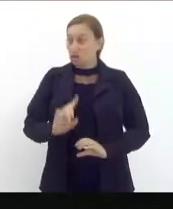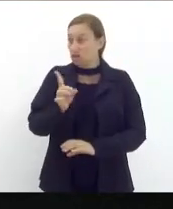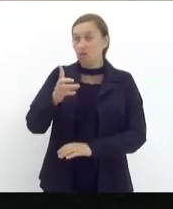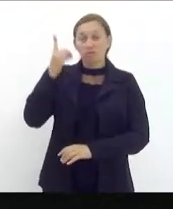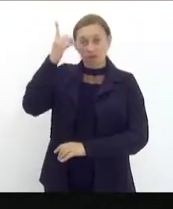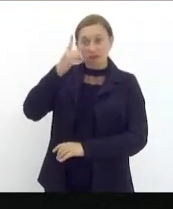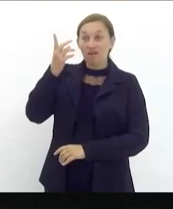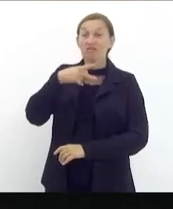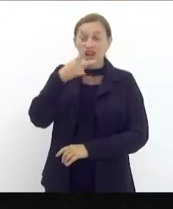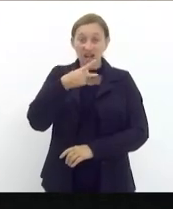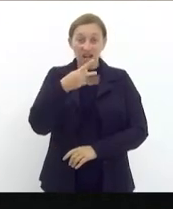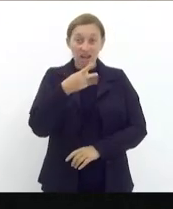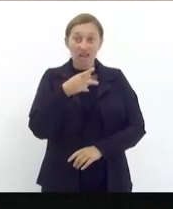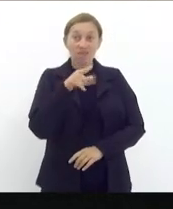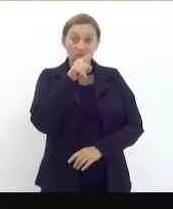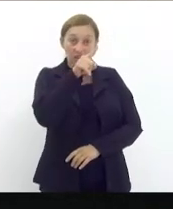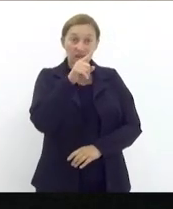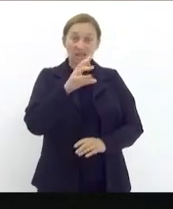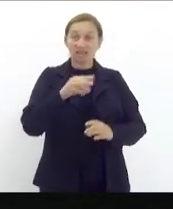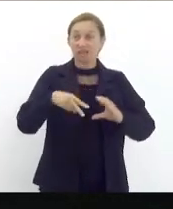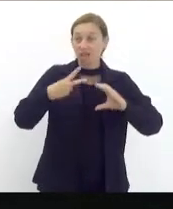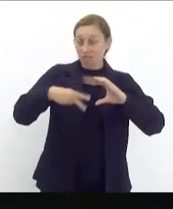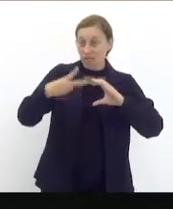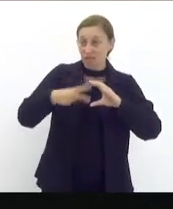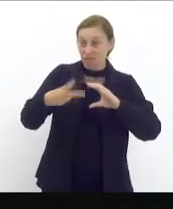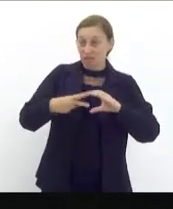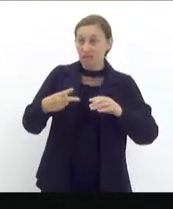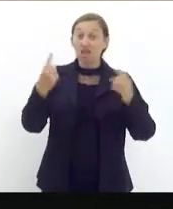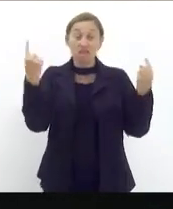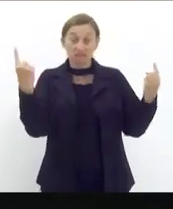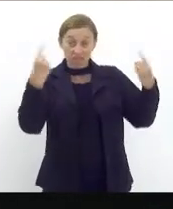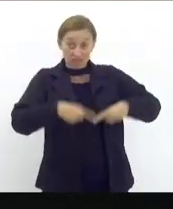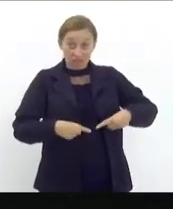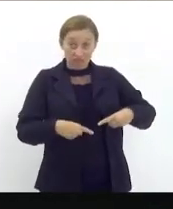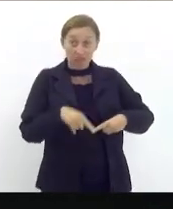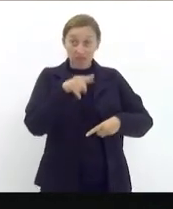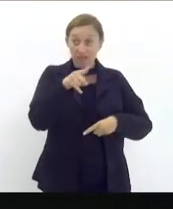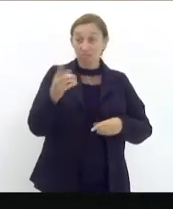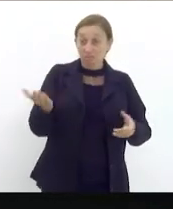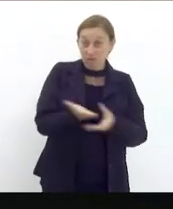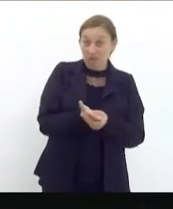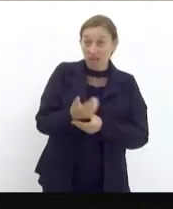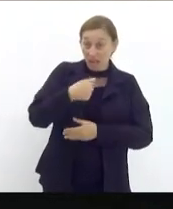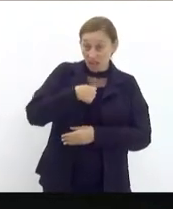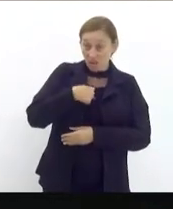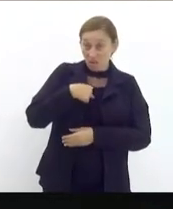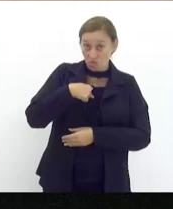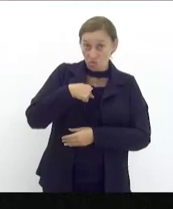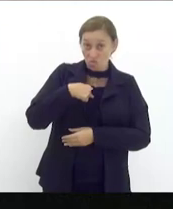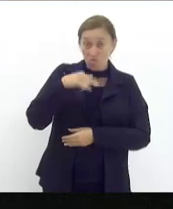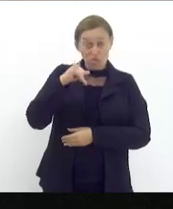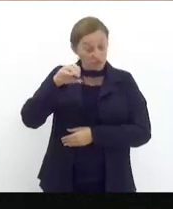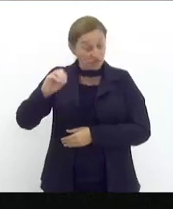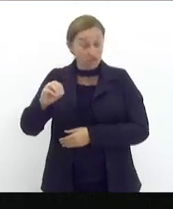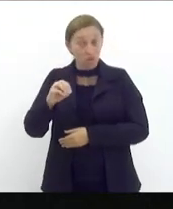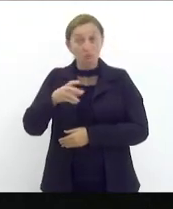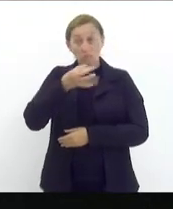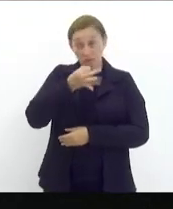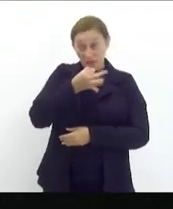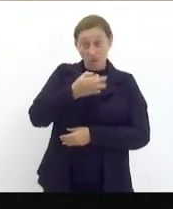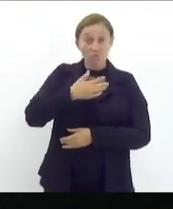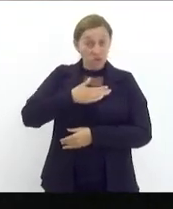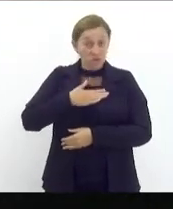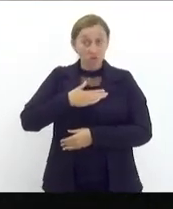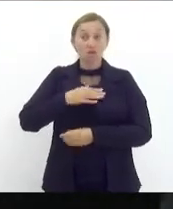falei na cara dele na câmara municipal inclusive o desafiei a me processar na pessoa física estou expressando aqui a minha opinião como